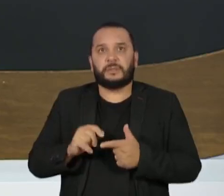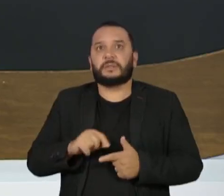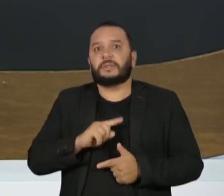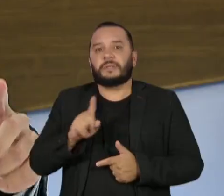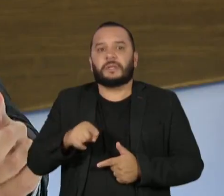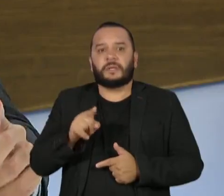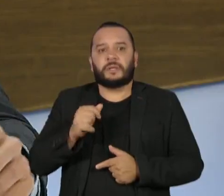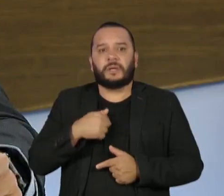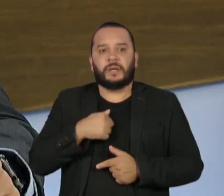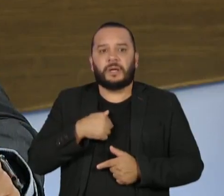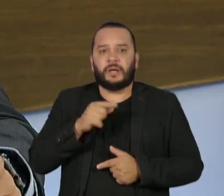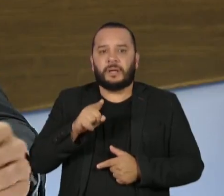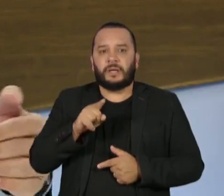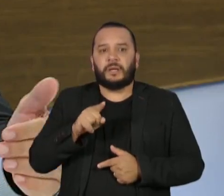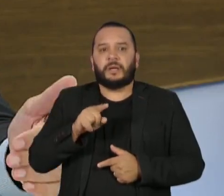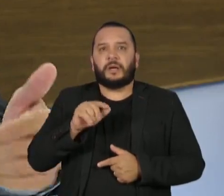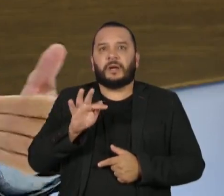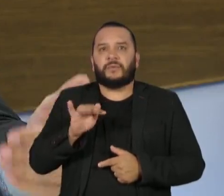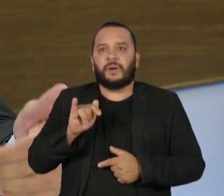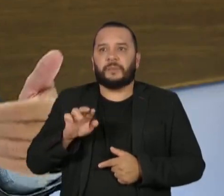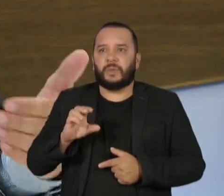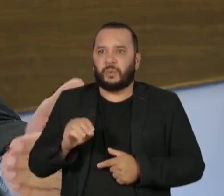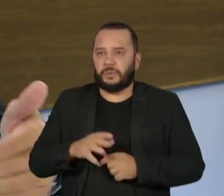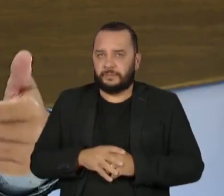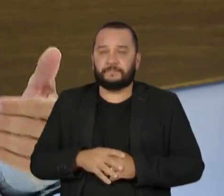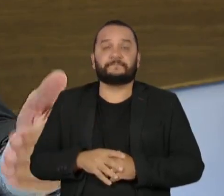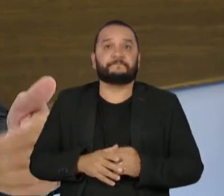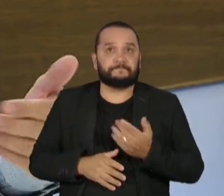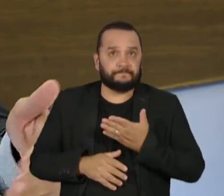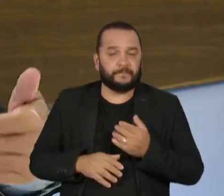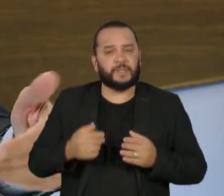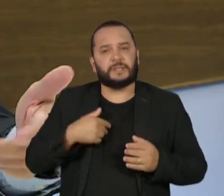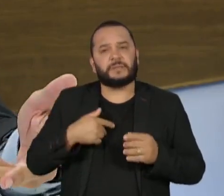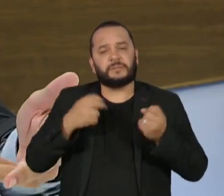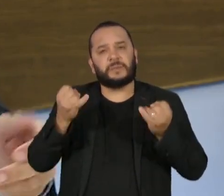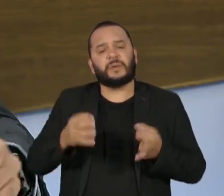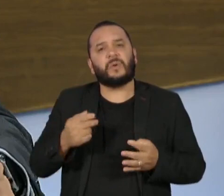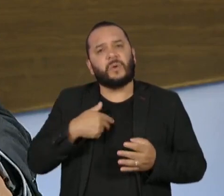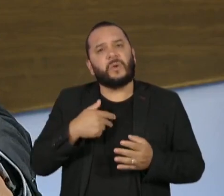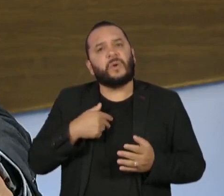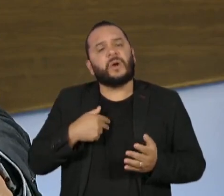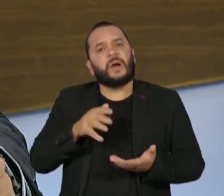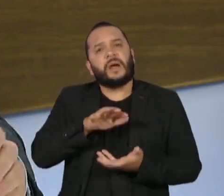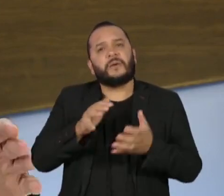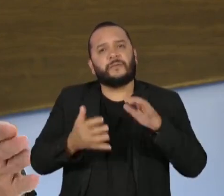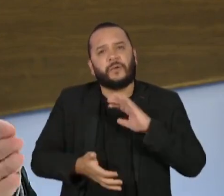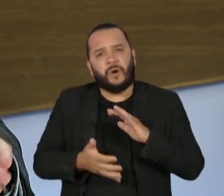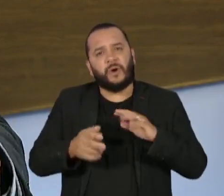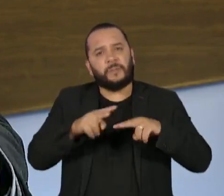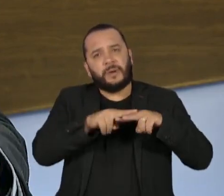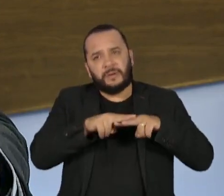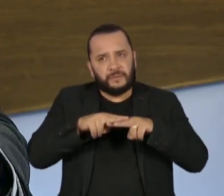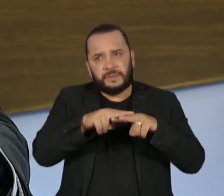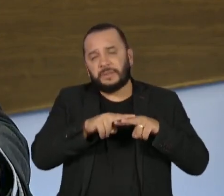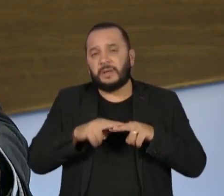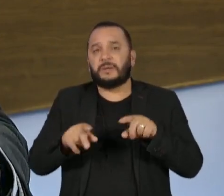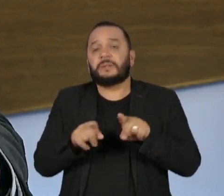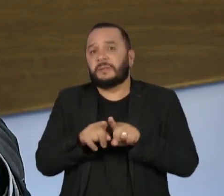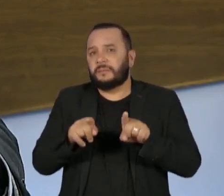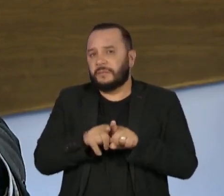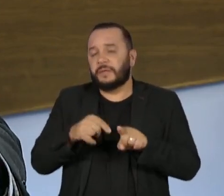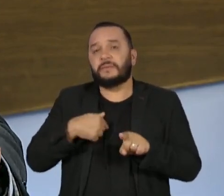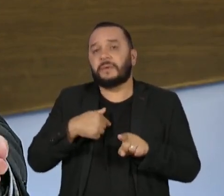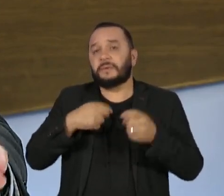Ministro, eu queria pegar carona na pergunta do Fernando, que ele falou sobre revisão de reformas e medidas aprovadas pelo Congresso. Eu queria falar sobre o marco do